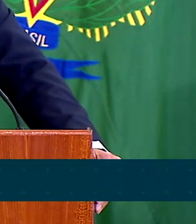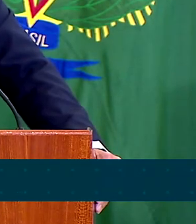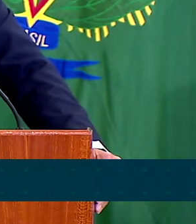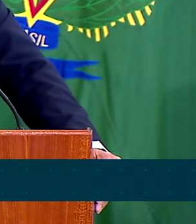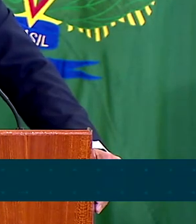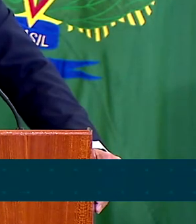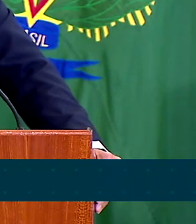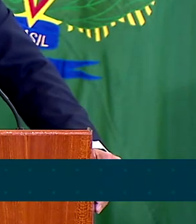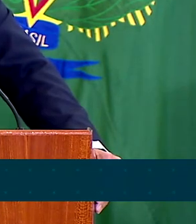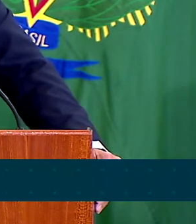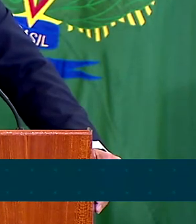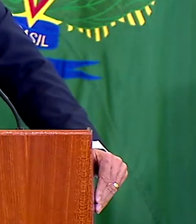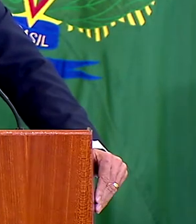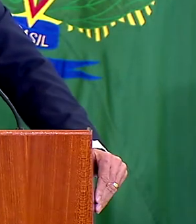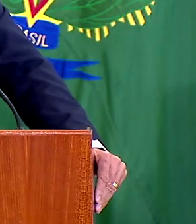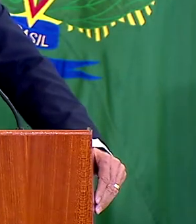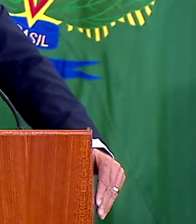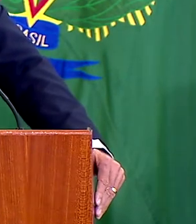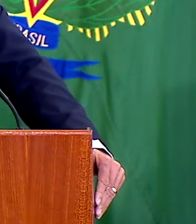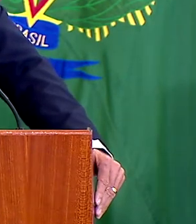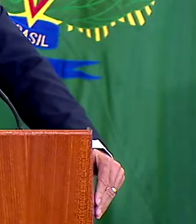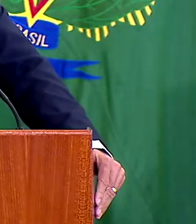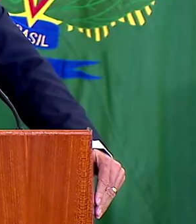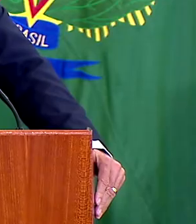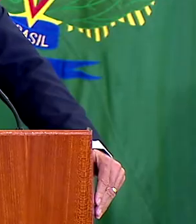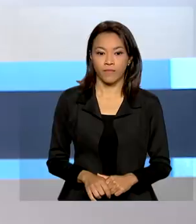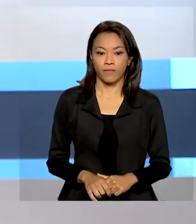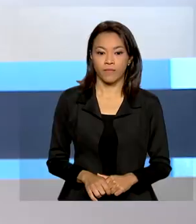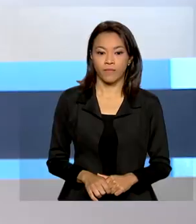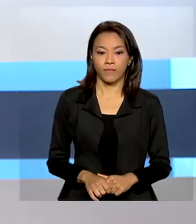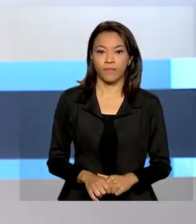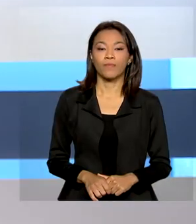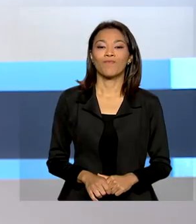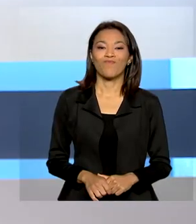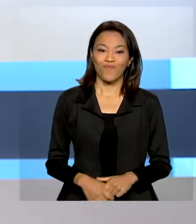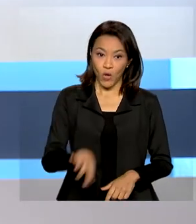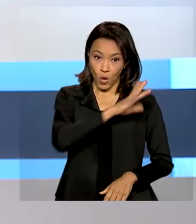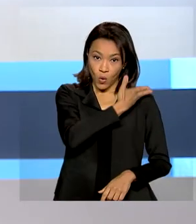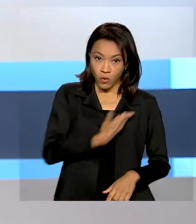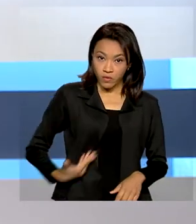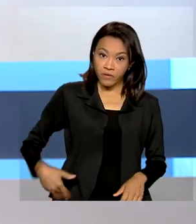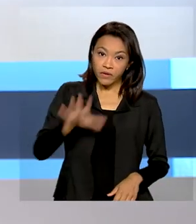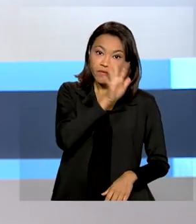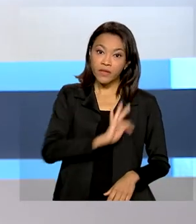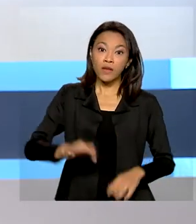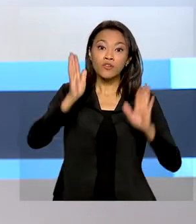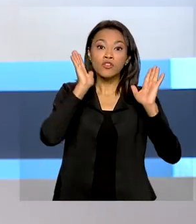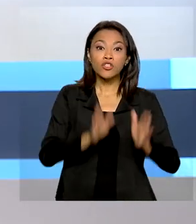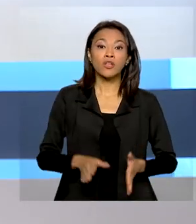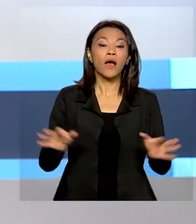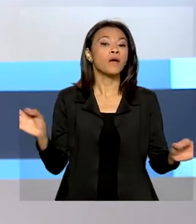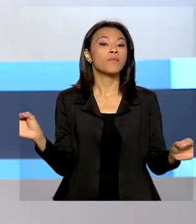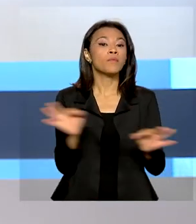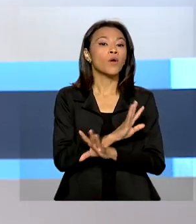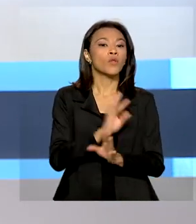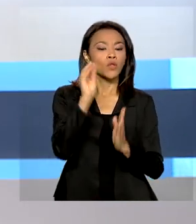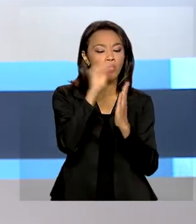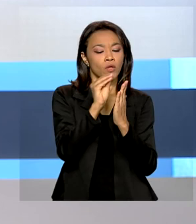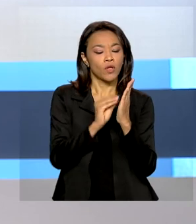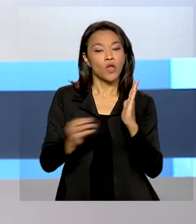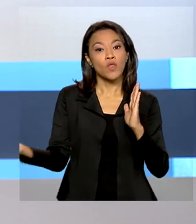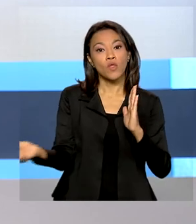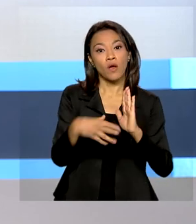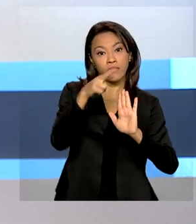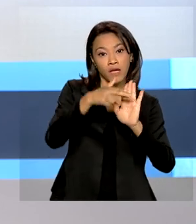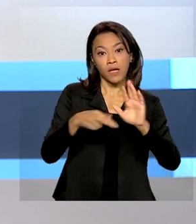empregos e no combate à inflação. O governo federal definiu novas regras para o planejamento de